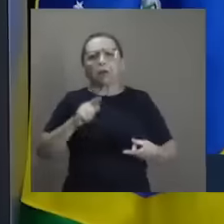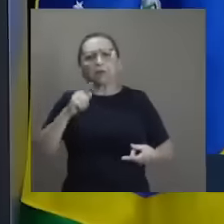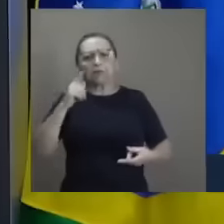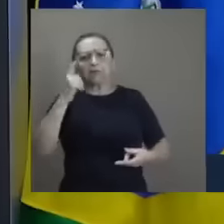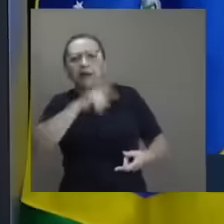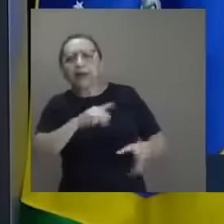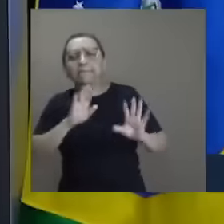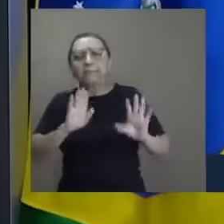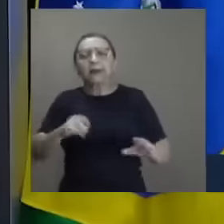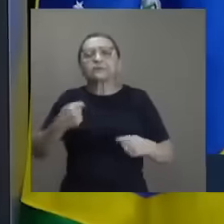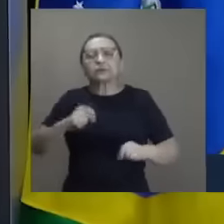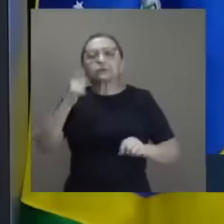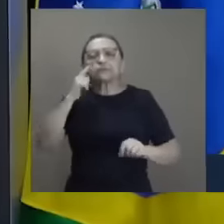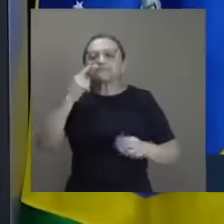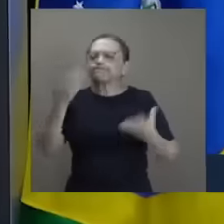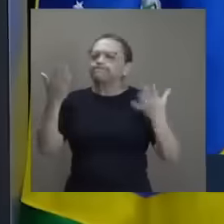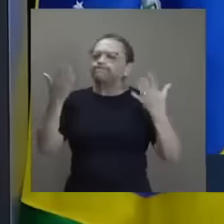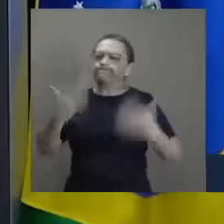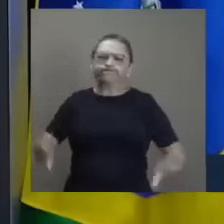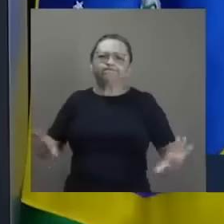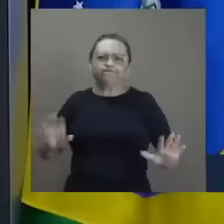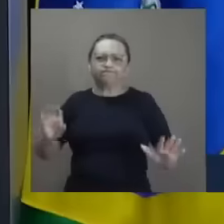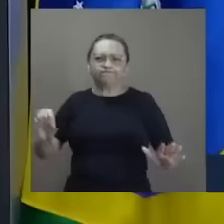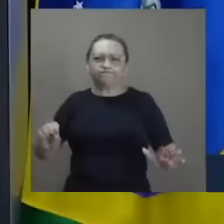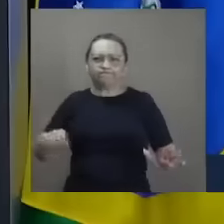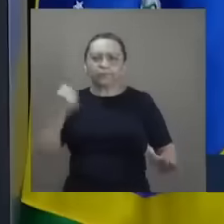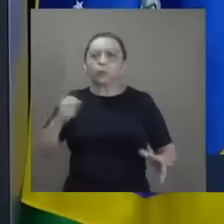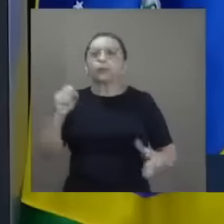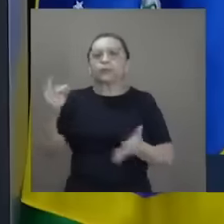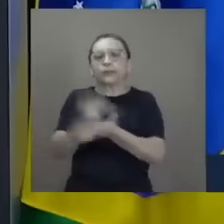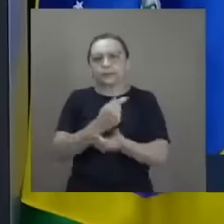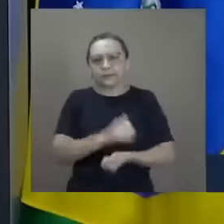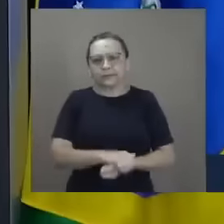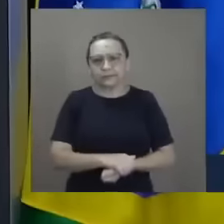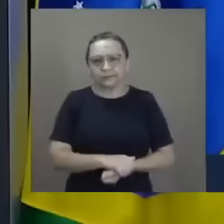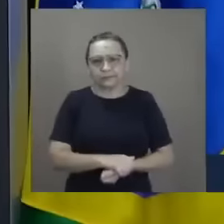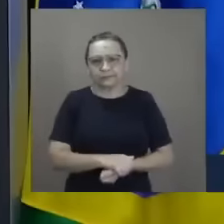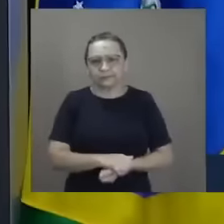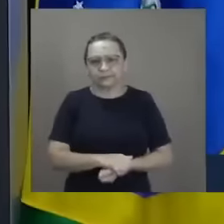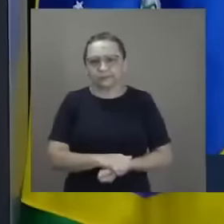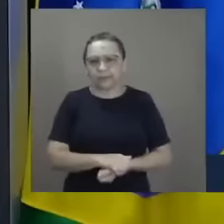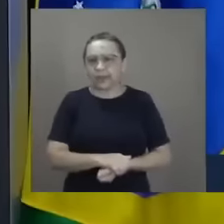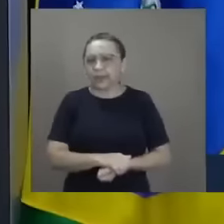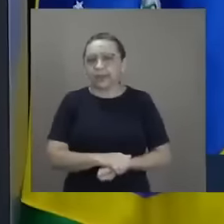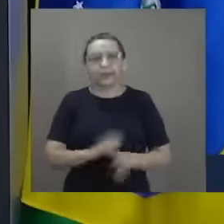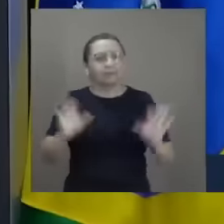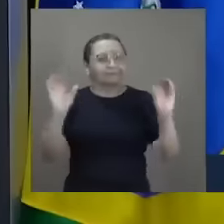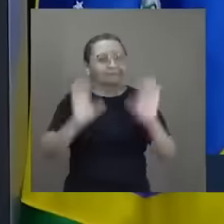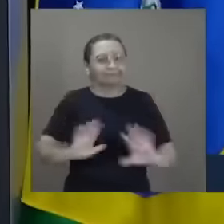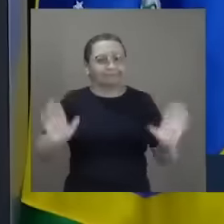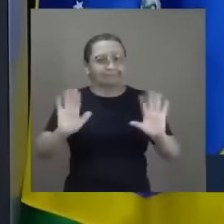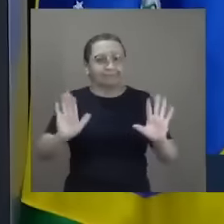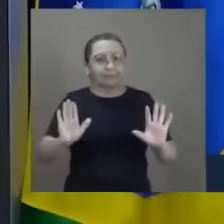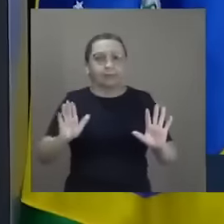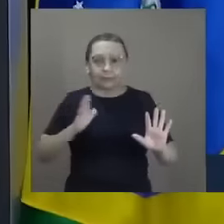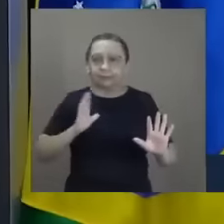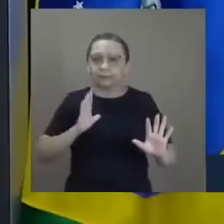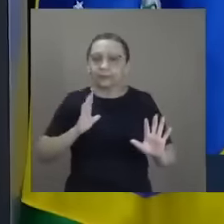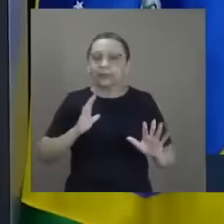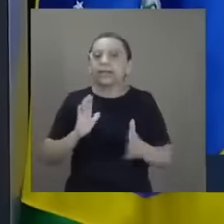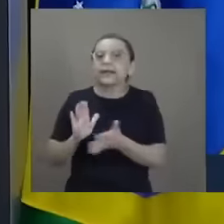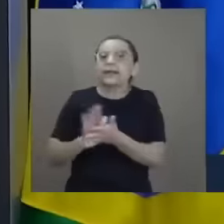mas temos que repudiar os fatos que estão ocorrendo. Nenhuma, e aqui eu deixo claro,